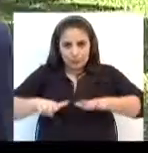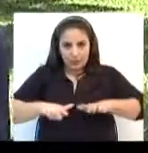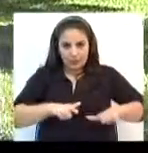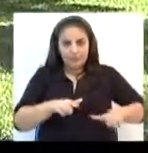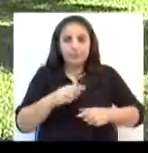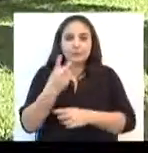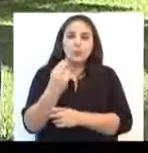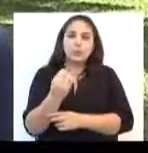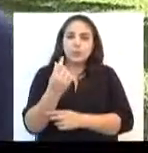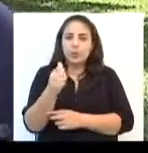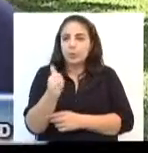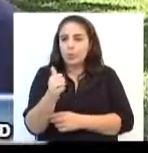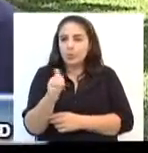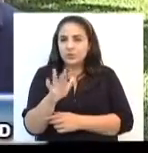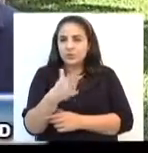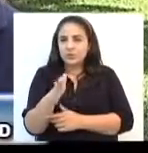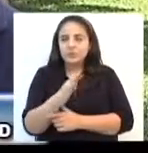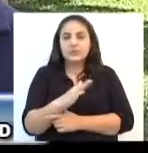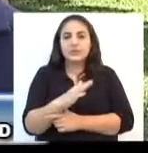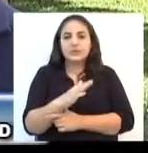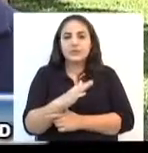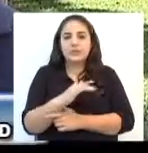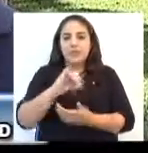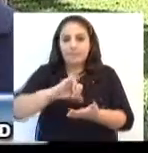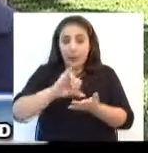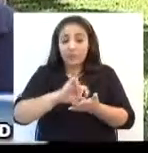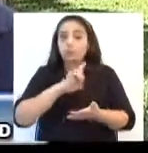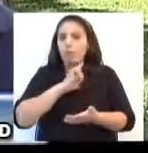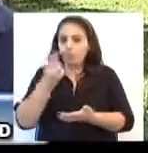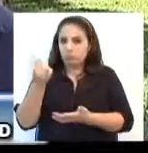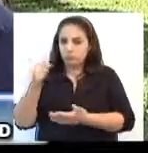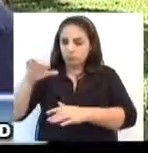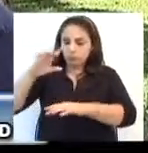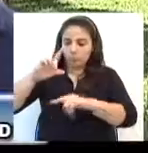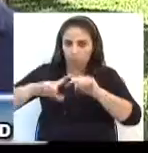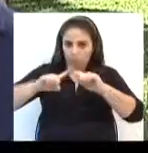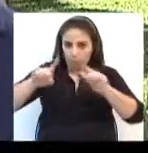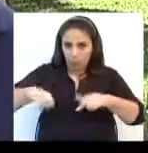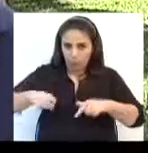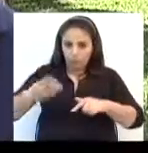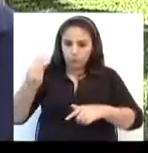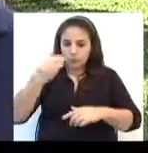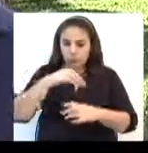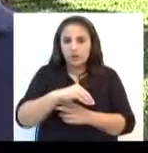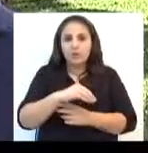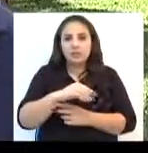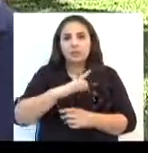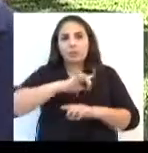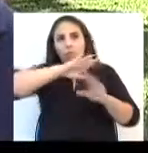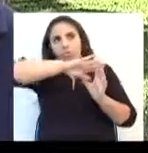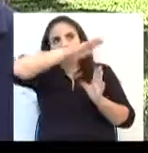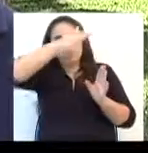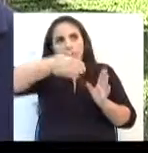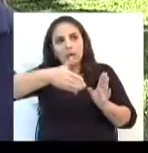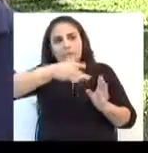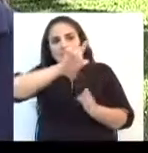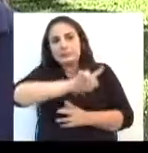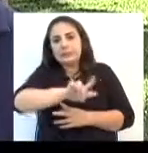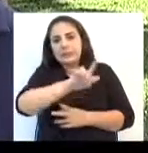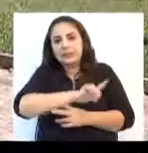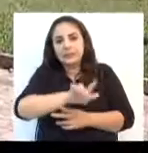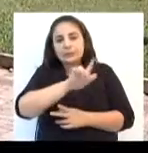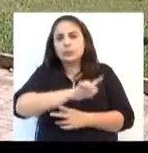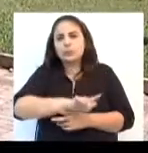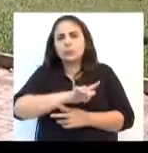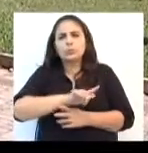Em 2011, a praça até recebeu recursos públicos, foi implantado tubos da literatura, a parte